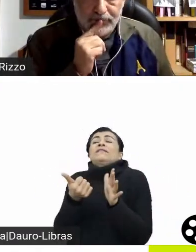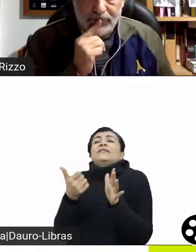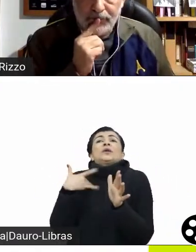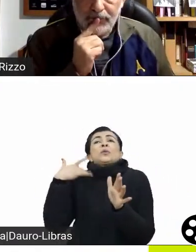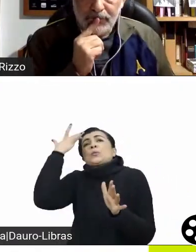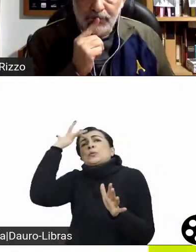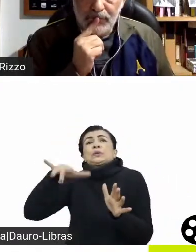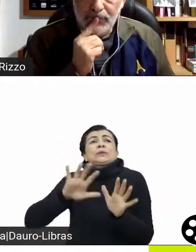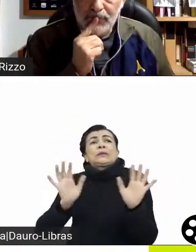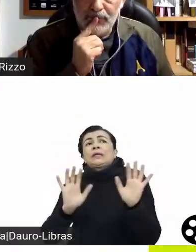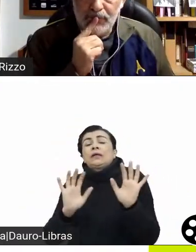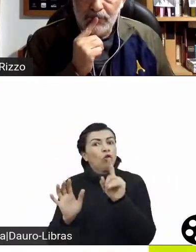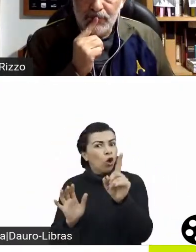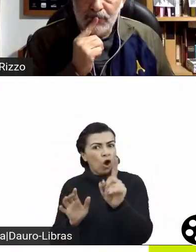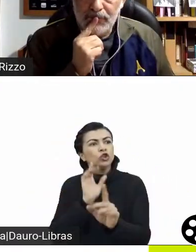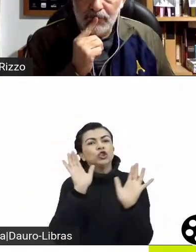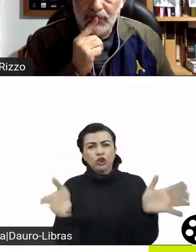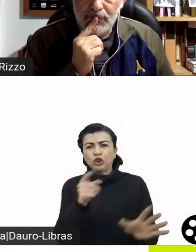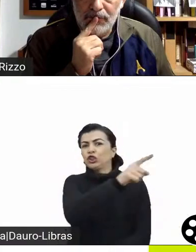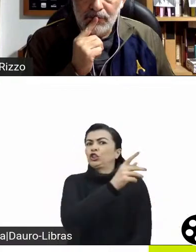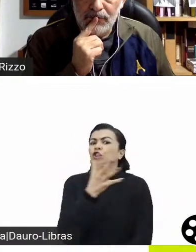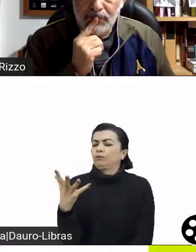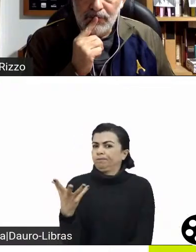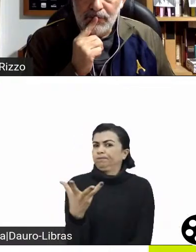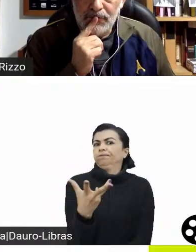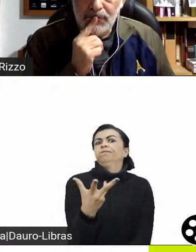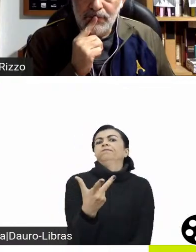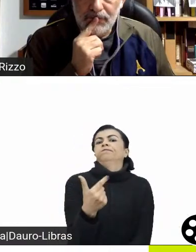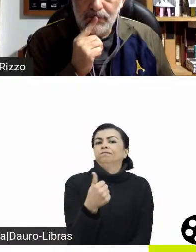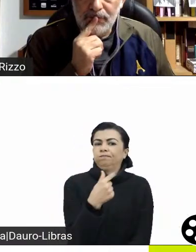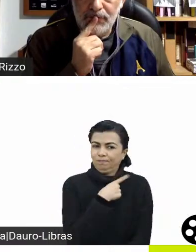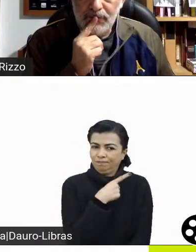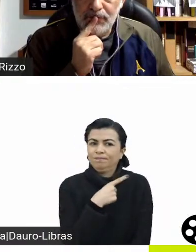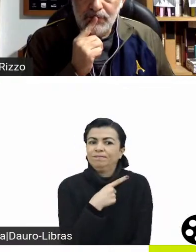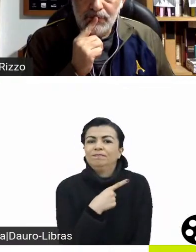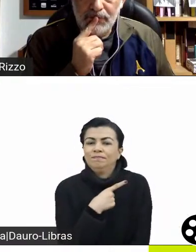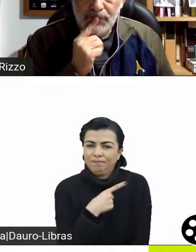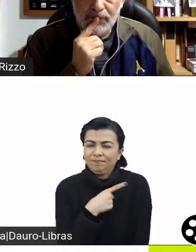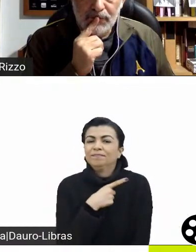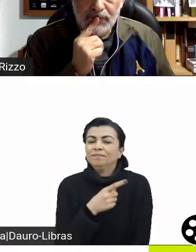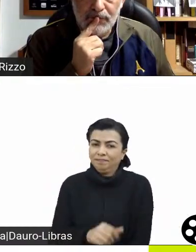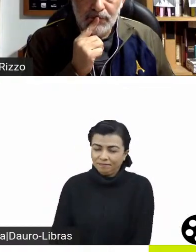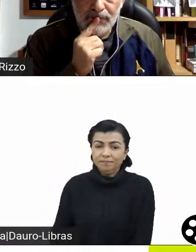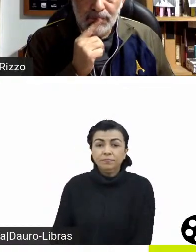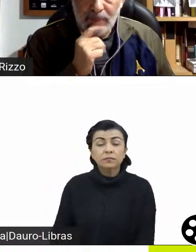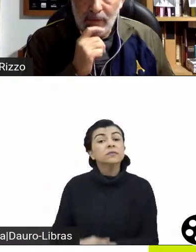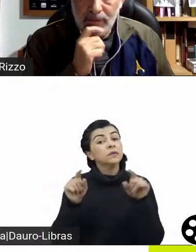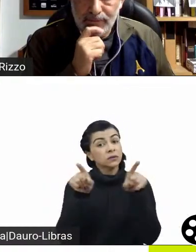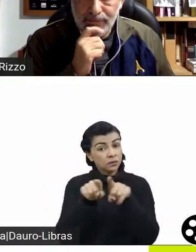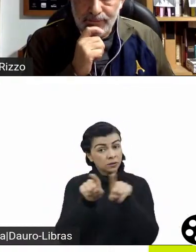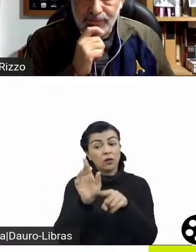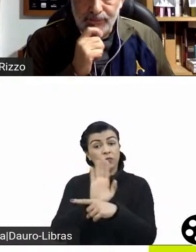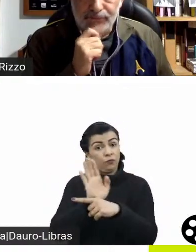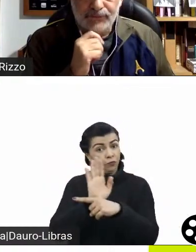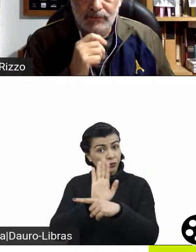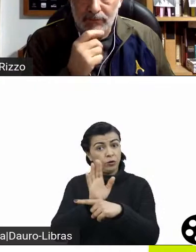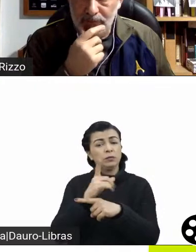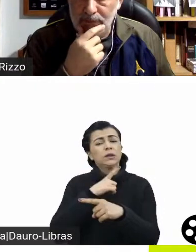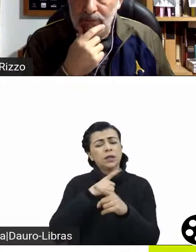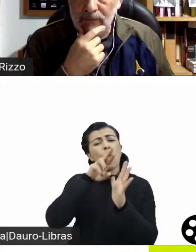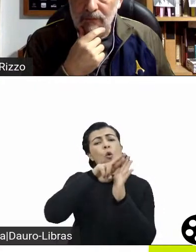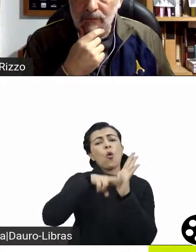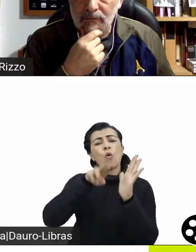convenceu quem ele tinha que convencer, e acerta de novo, porque na minha opinião é um filme que também o roteiro está muito redondo,